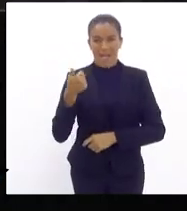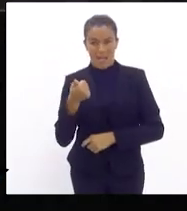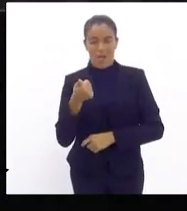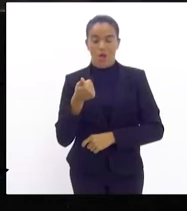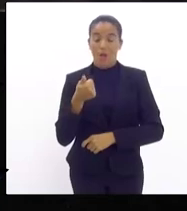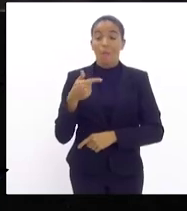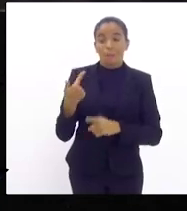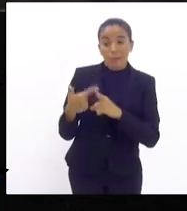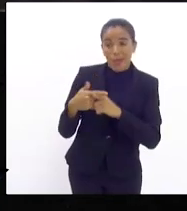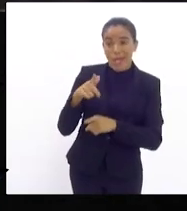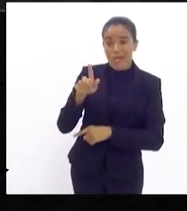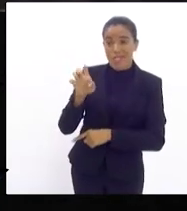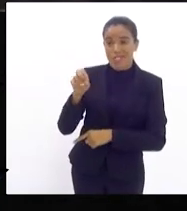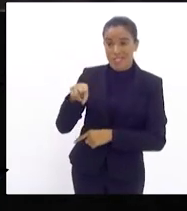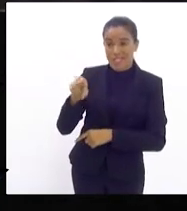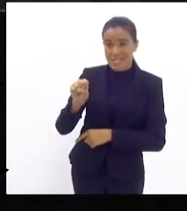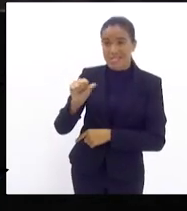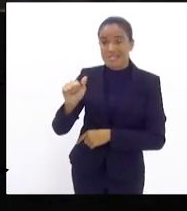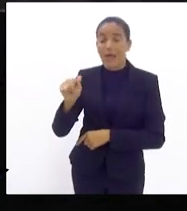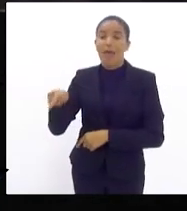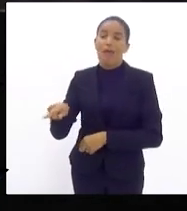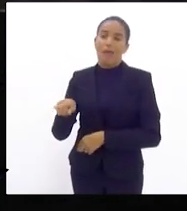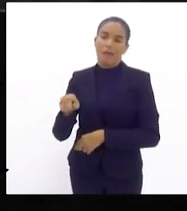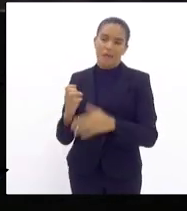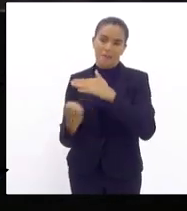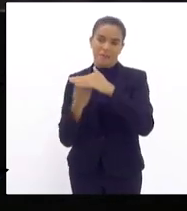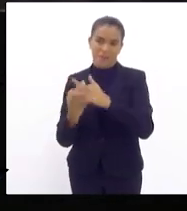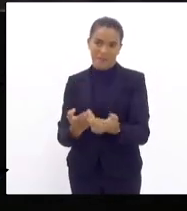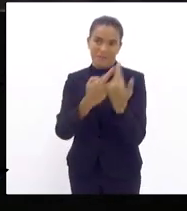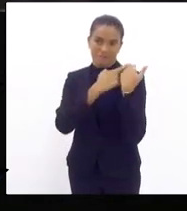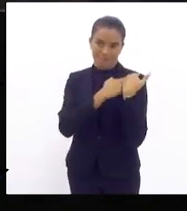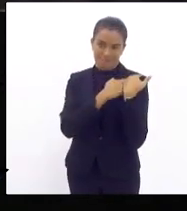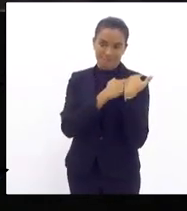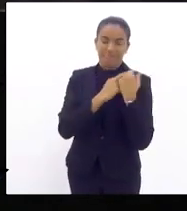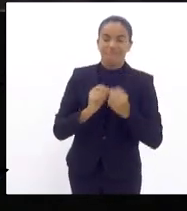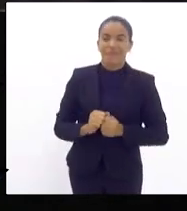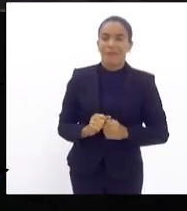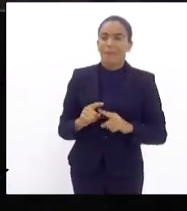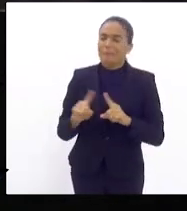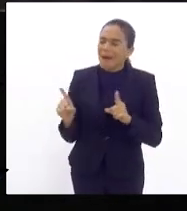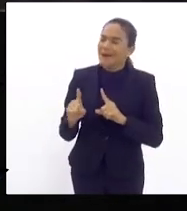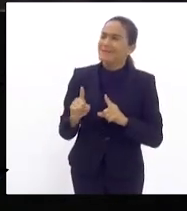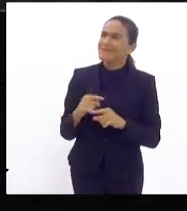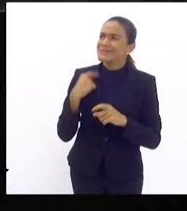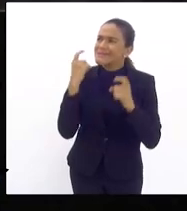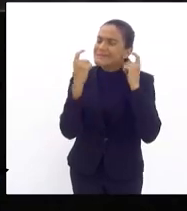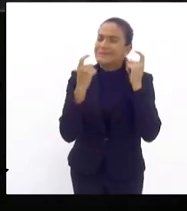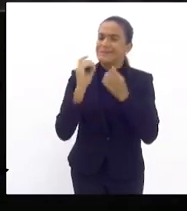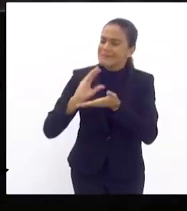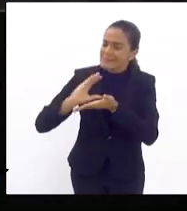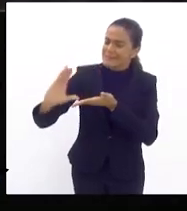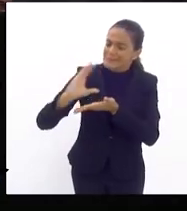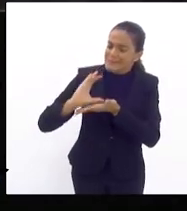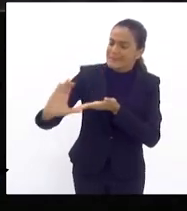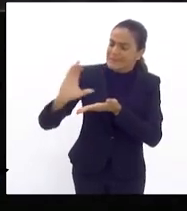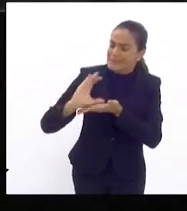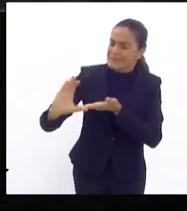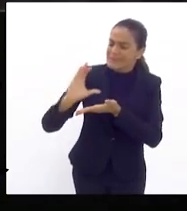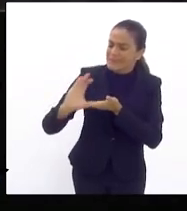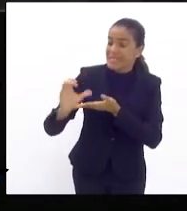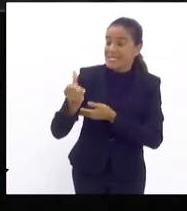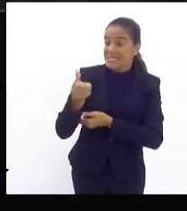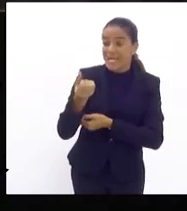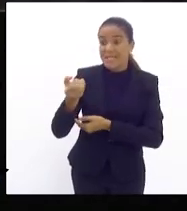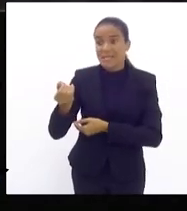nossa agência reguladora de saneamento só que infelizmente por mais investimento que já foram realizados que eram 60